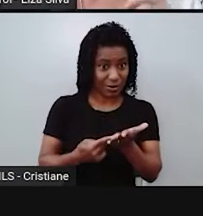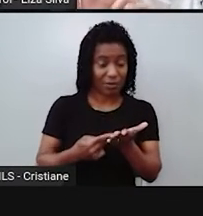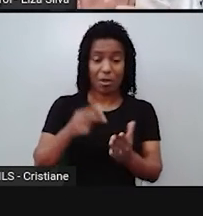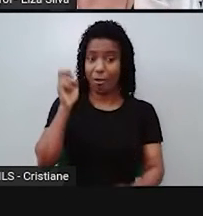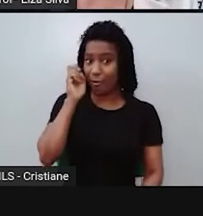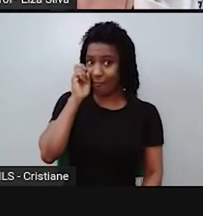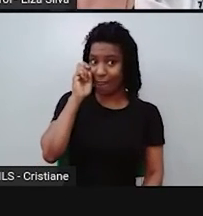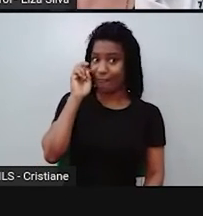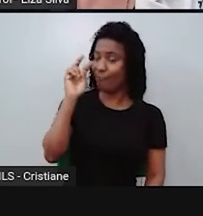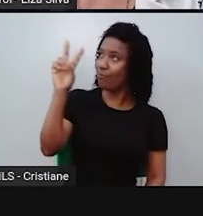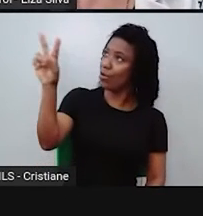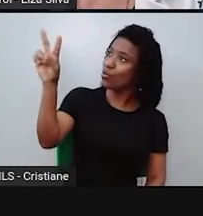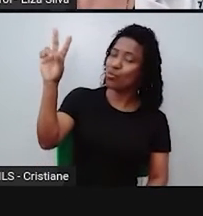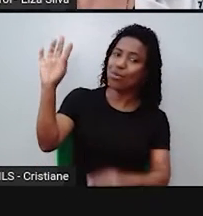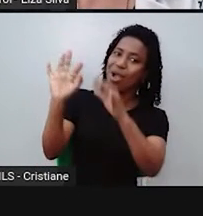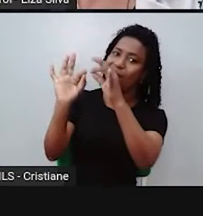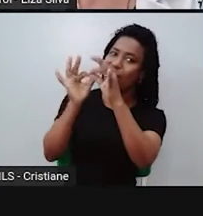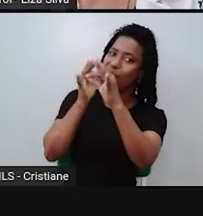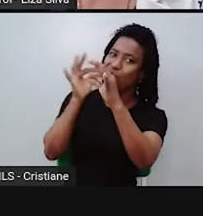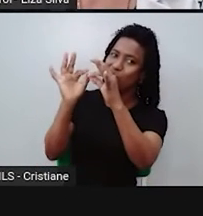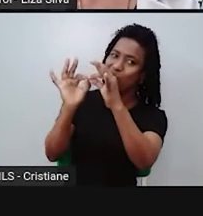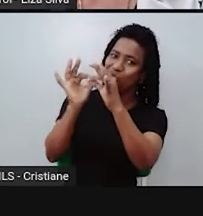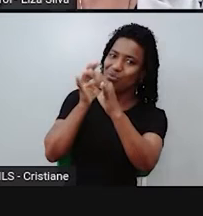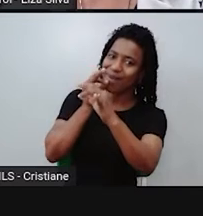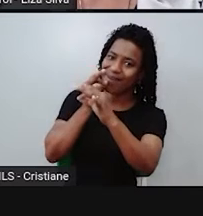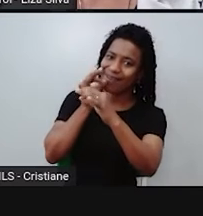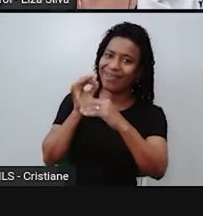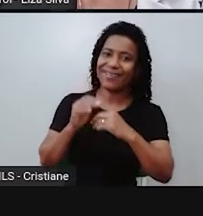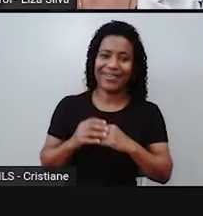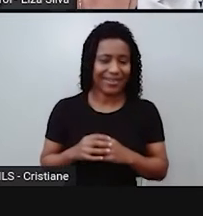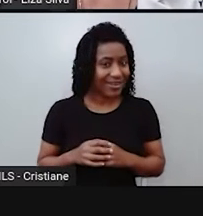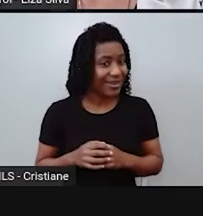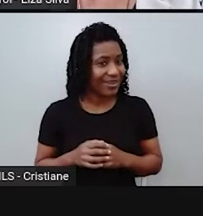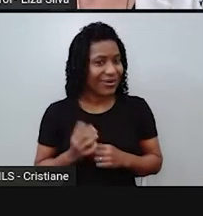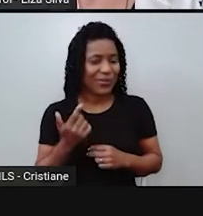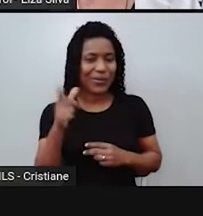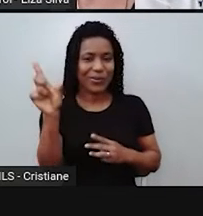E o verbo to be, did you remember? Vocês se lembram?